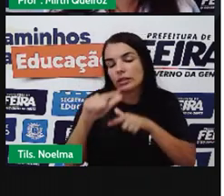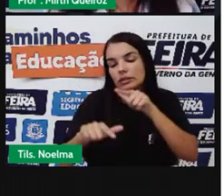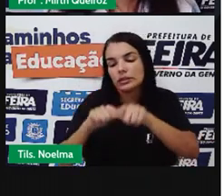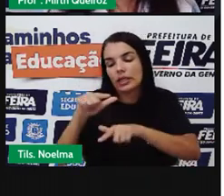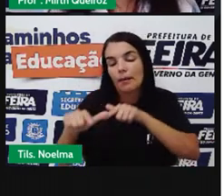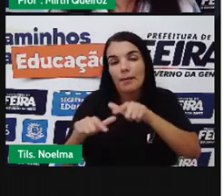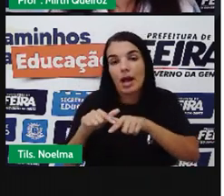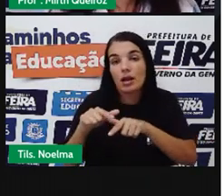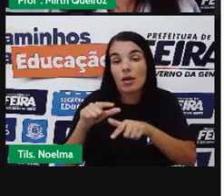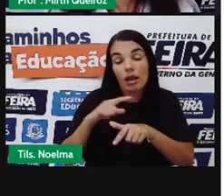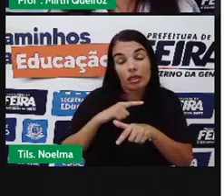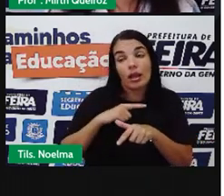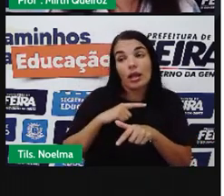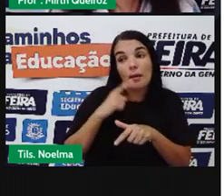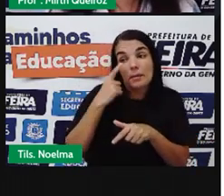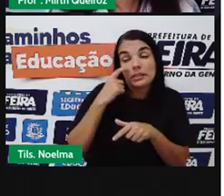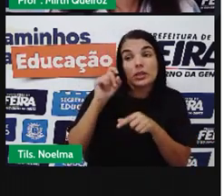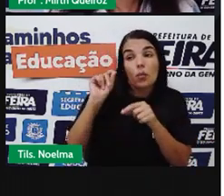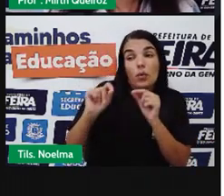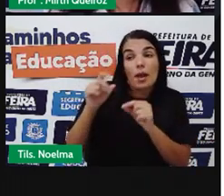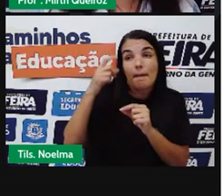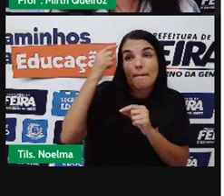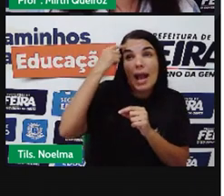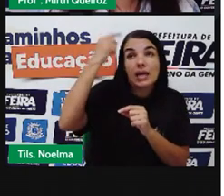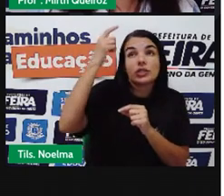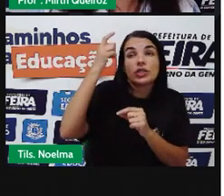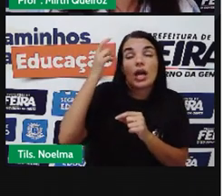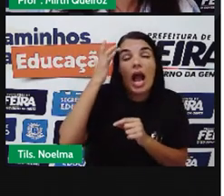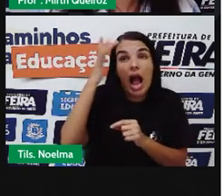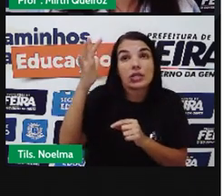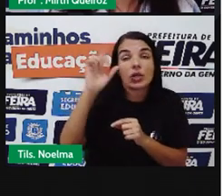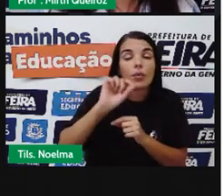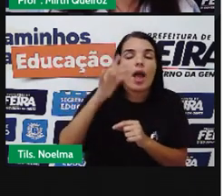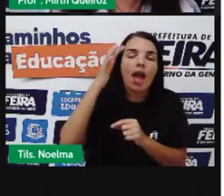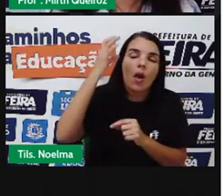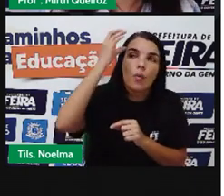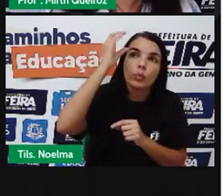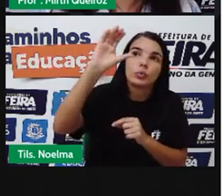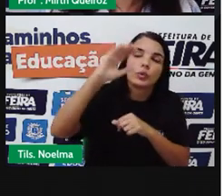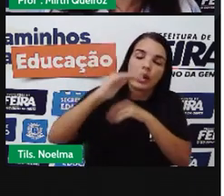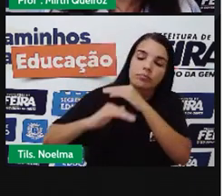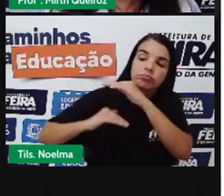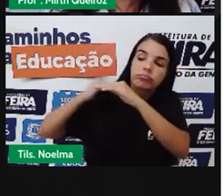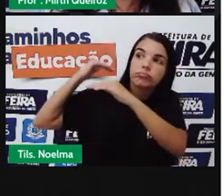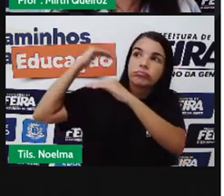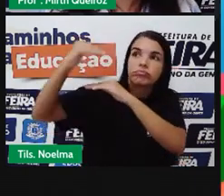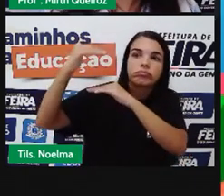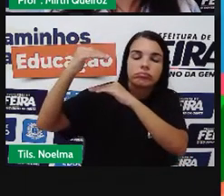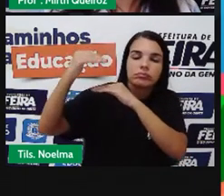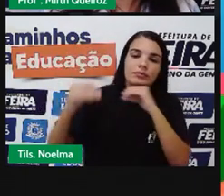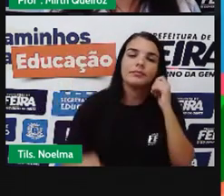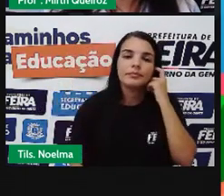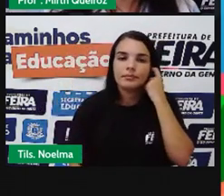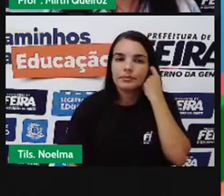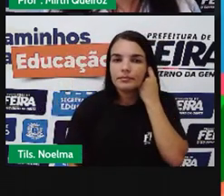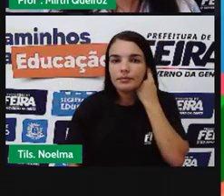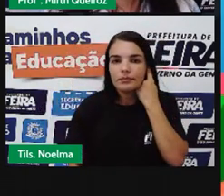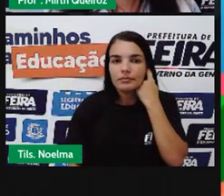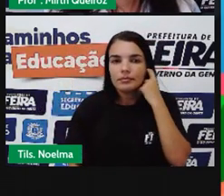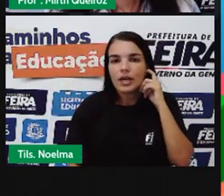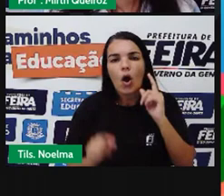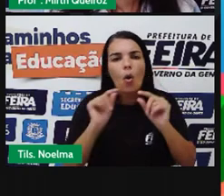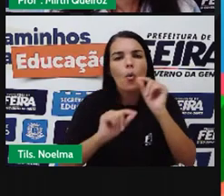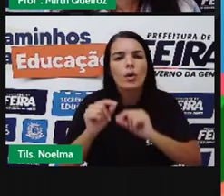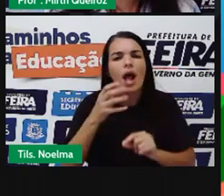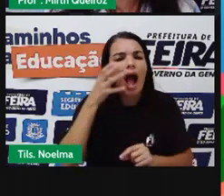outras Que acham Que sua cultura É superior A daquilo Certo? E